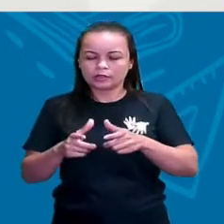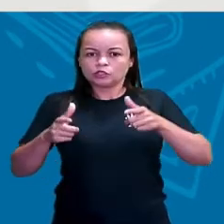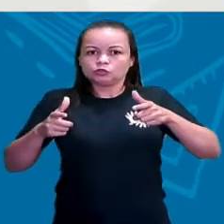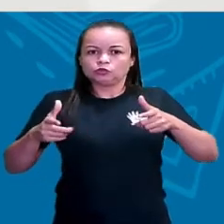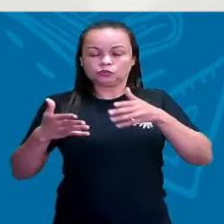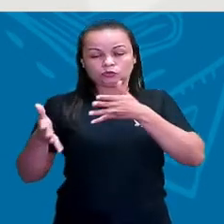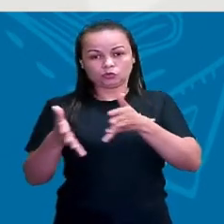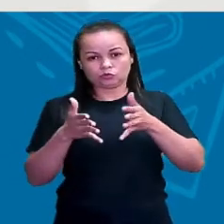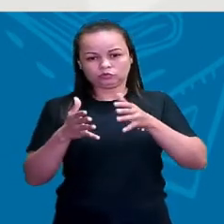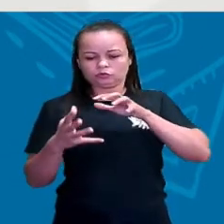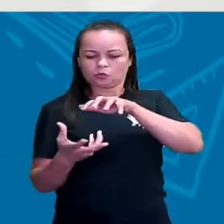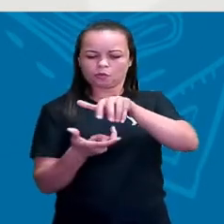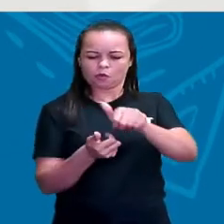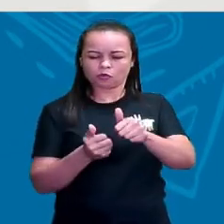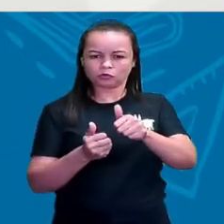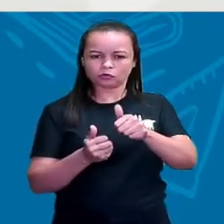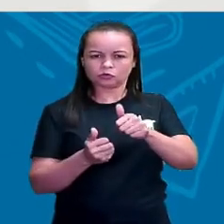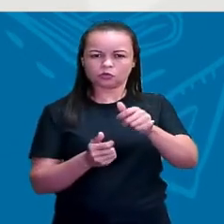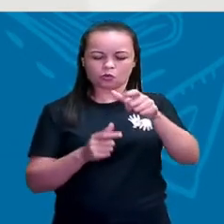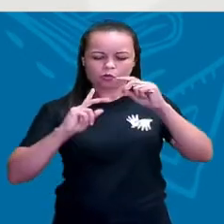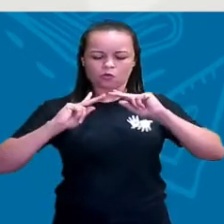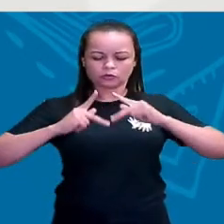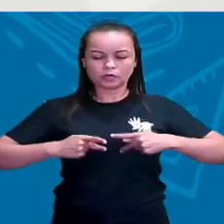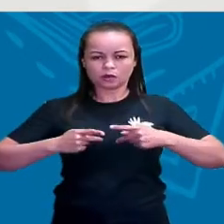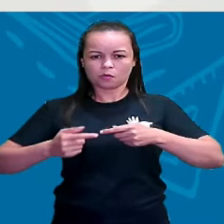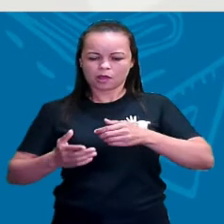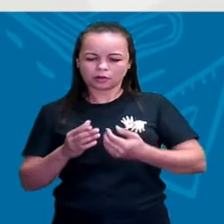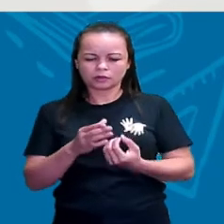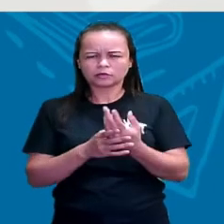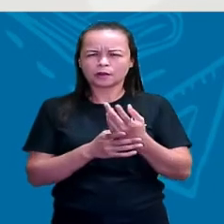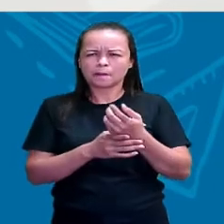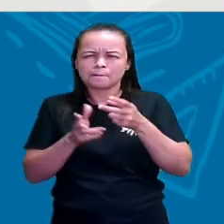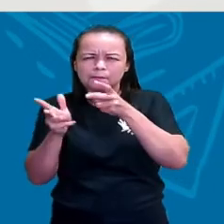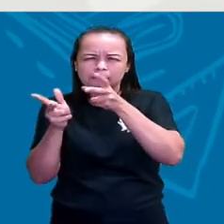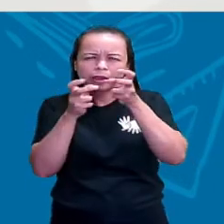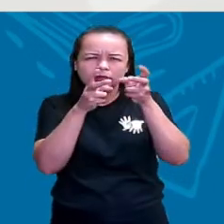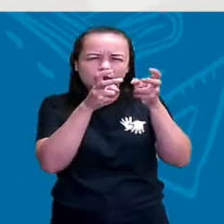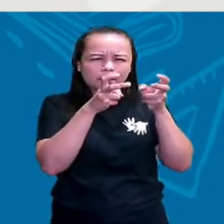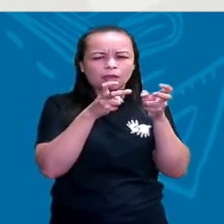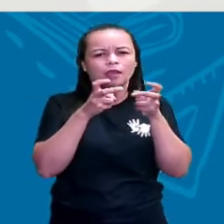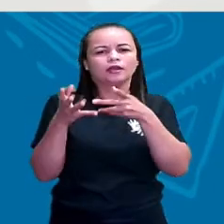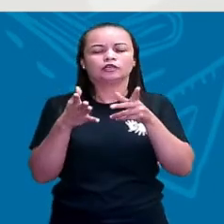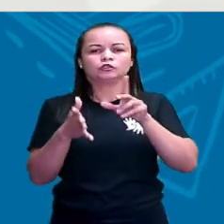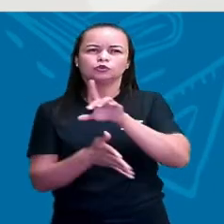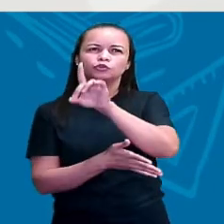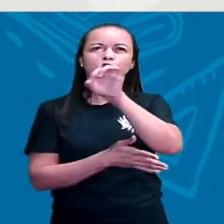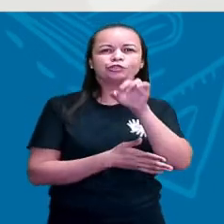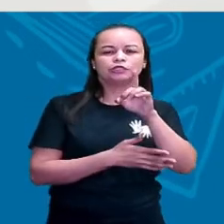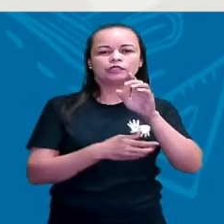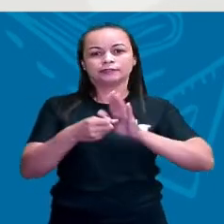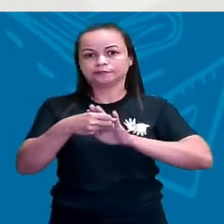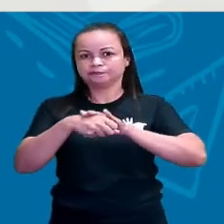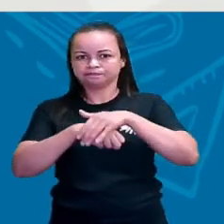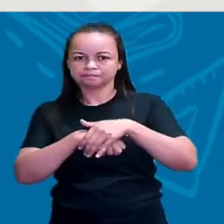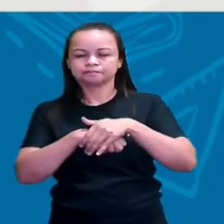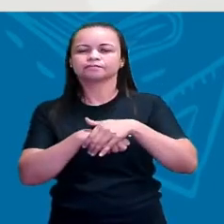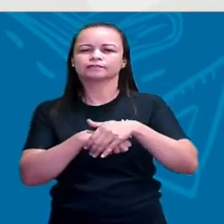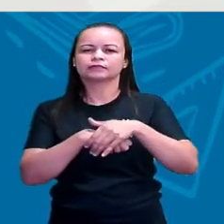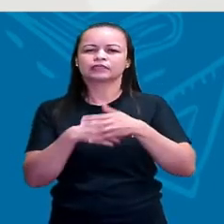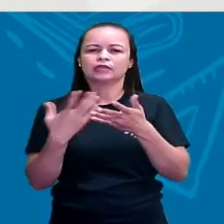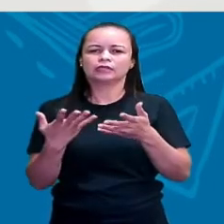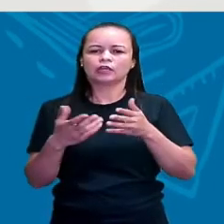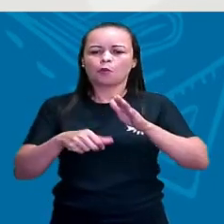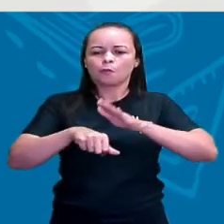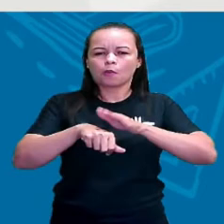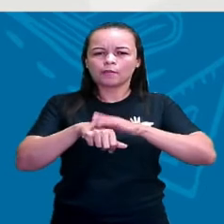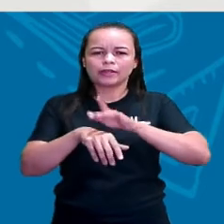Terra, ele começa a analisar o tempo natural. Ele começa a perceber que existe a sucessão dos dias e das noites. Ou seja, tem momento do